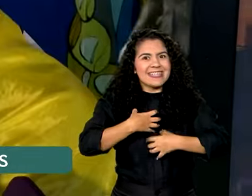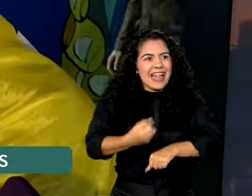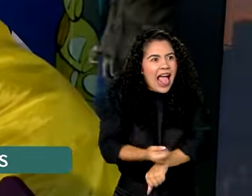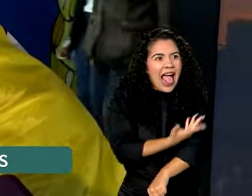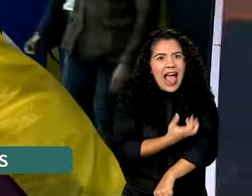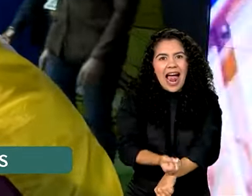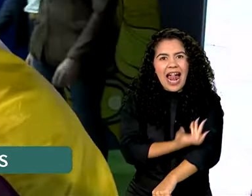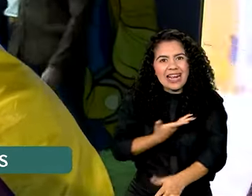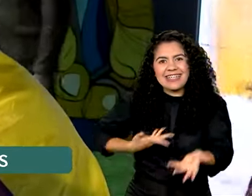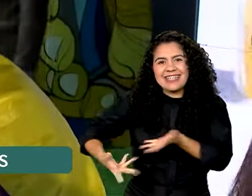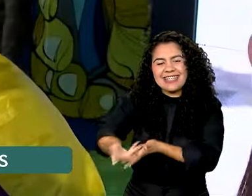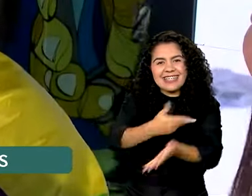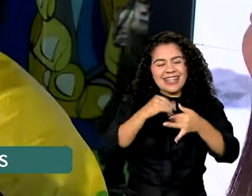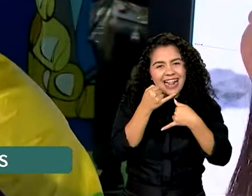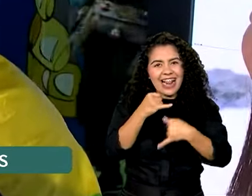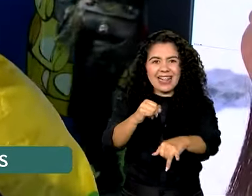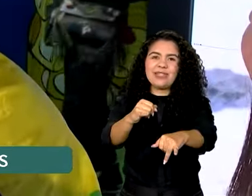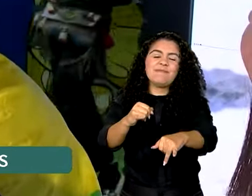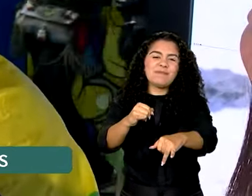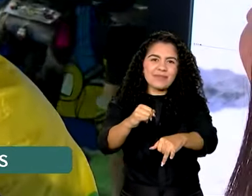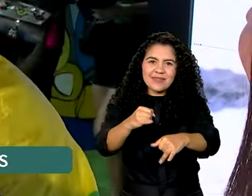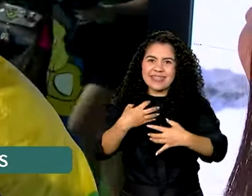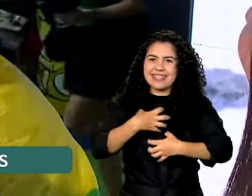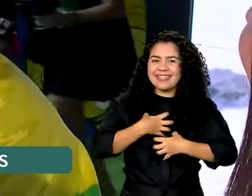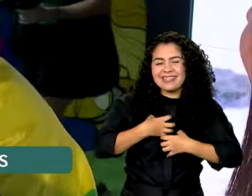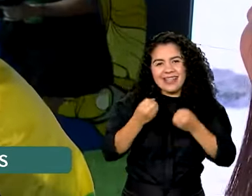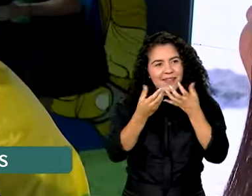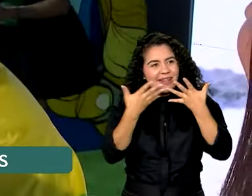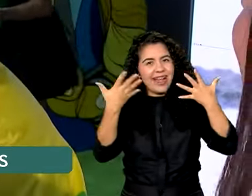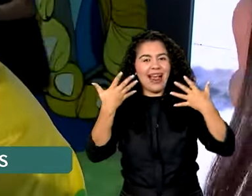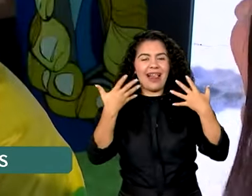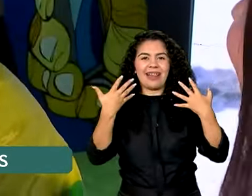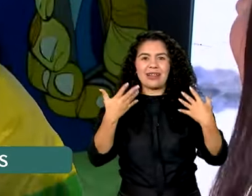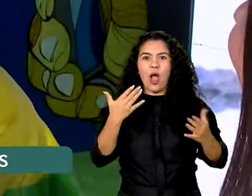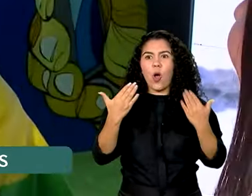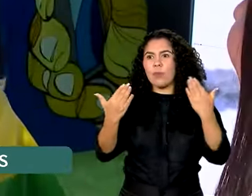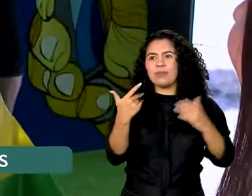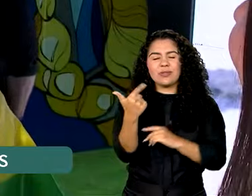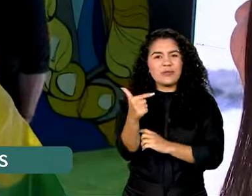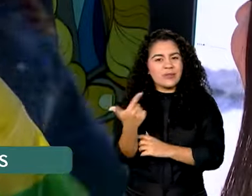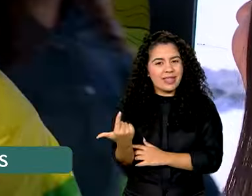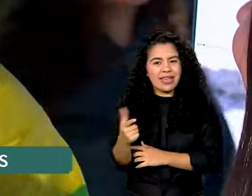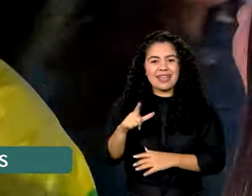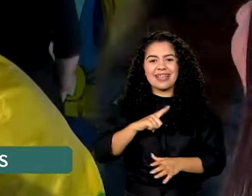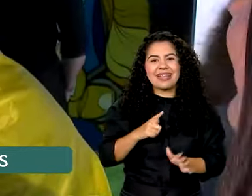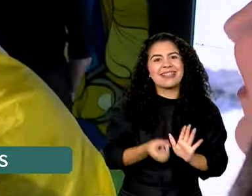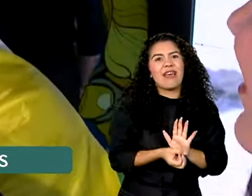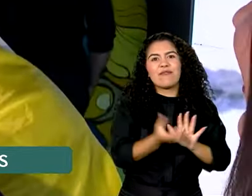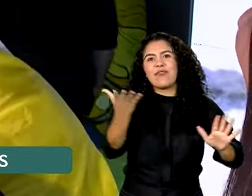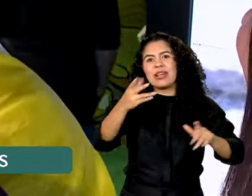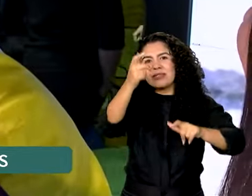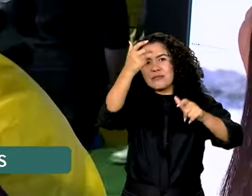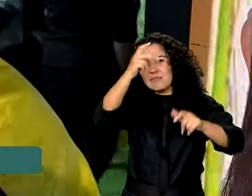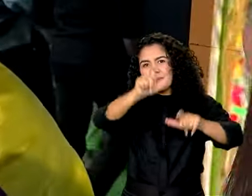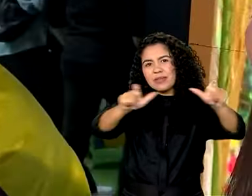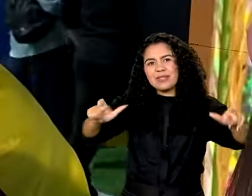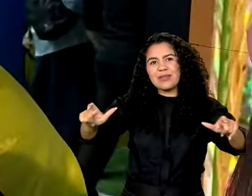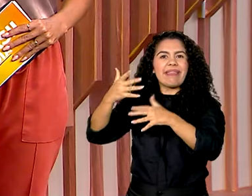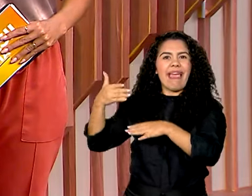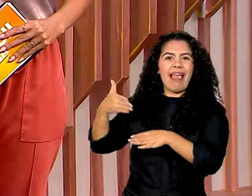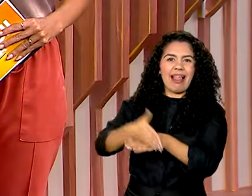E é isso, o nosso alto astral, a nossa alegria, isso não tem comparação. E está cheio de gringos lá fora querendo entrar.